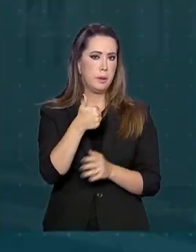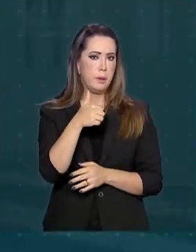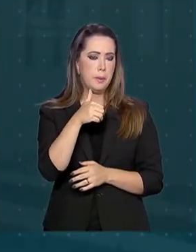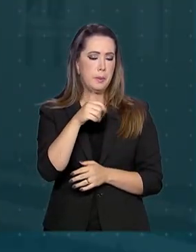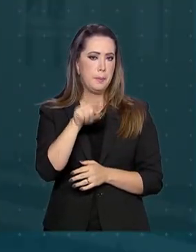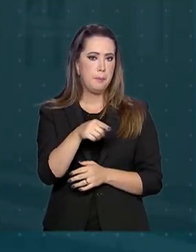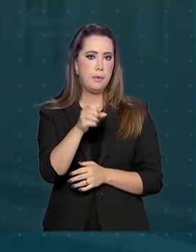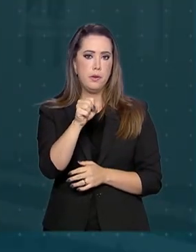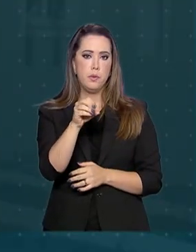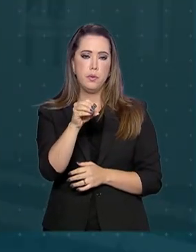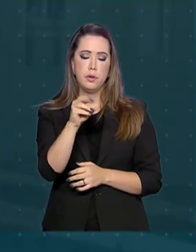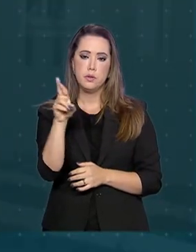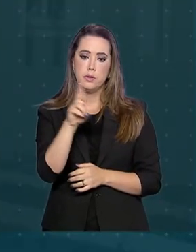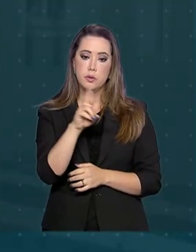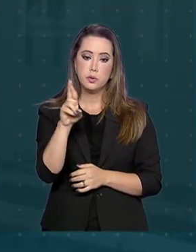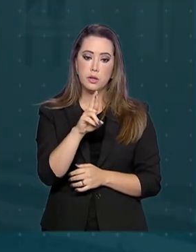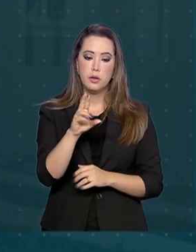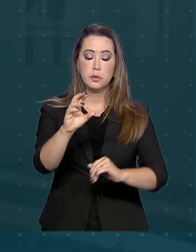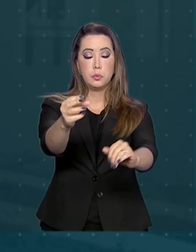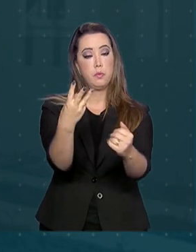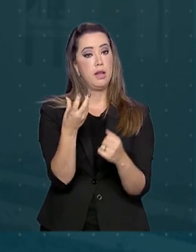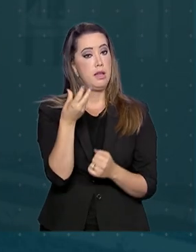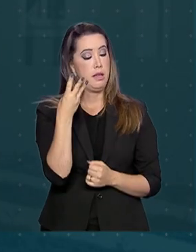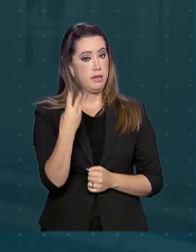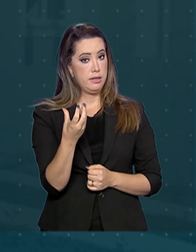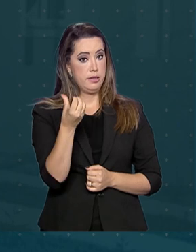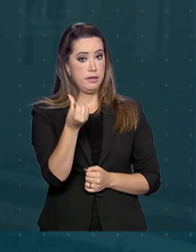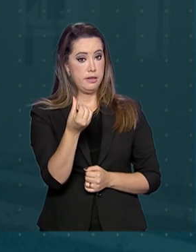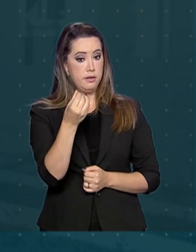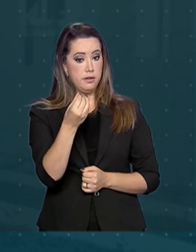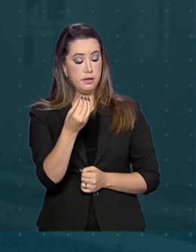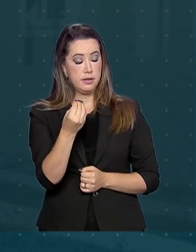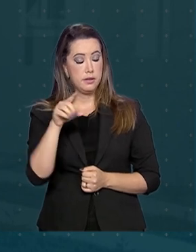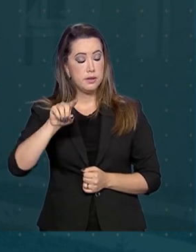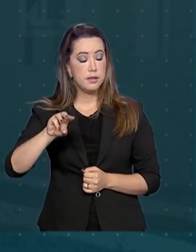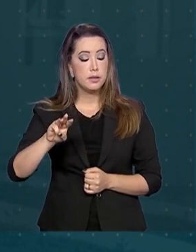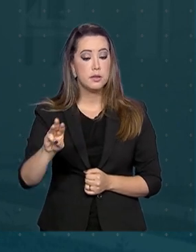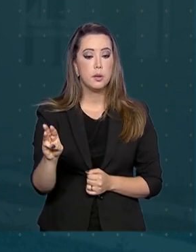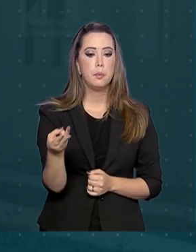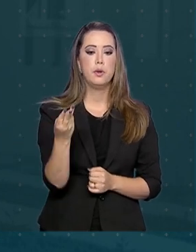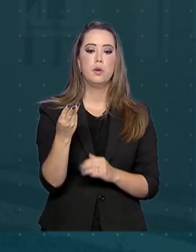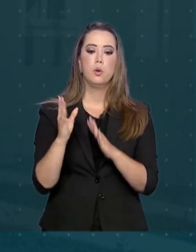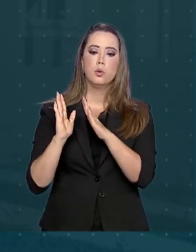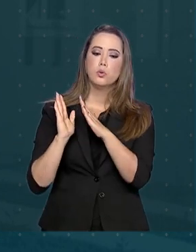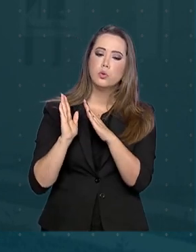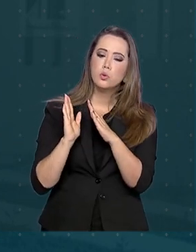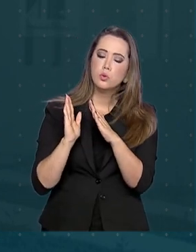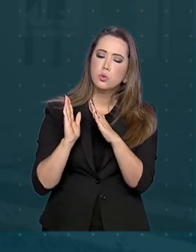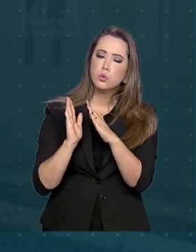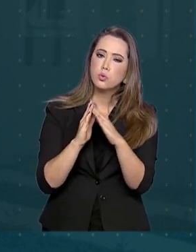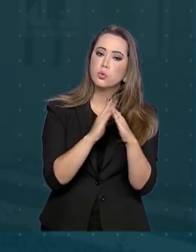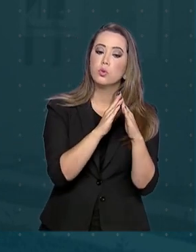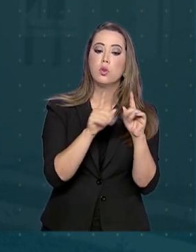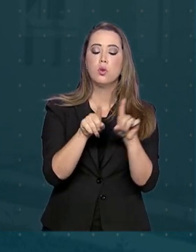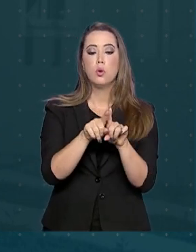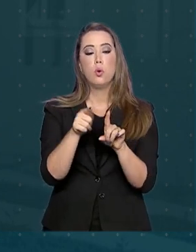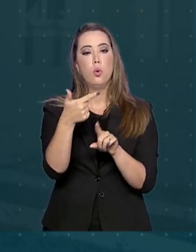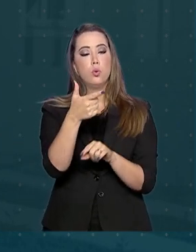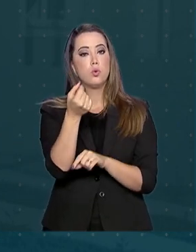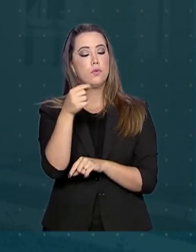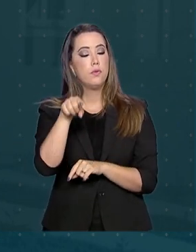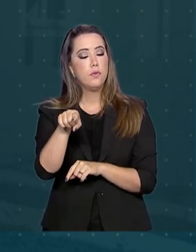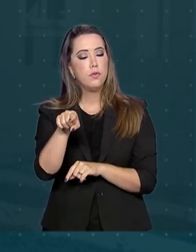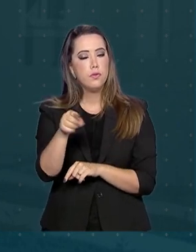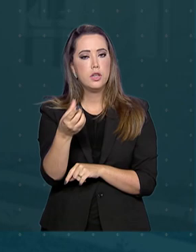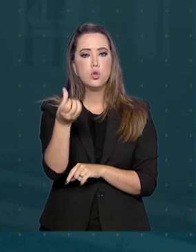360 milhões do Fundo de Arrendamento Residencial, 20 milhões para a modalidade Entidades e outros 19 milhões